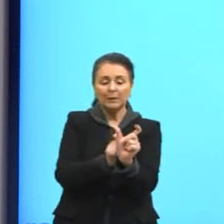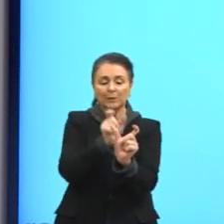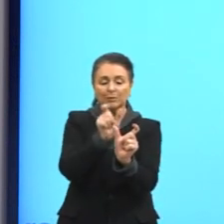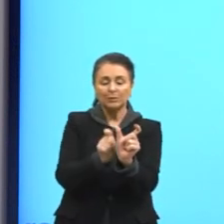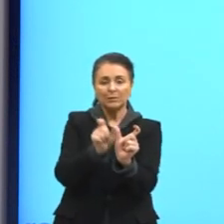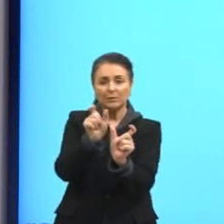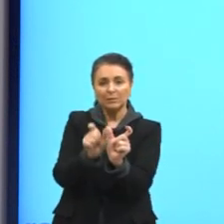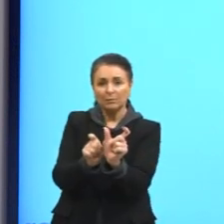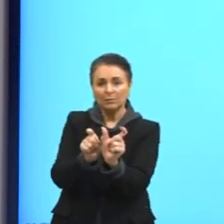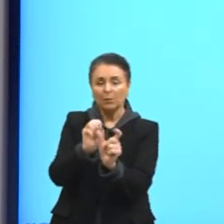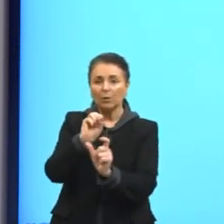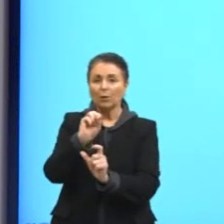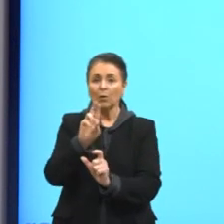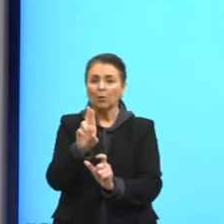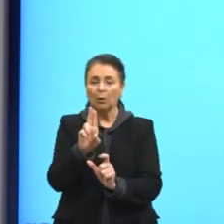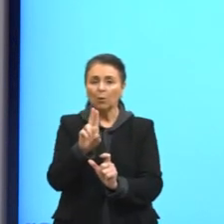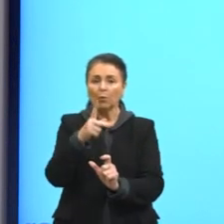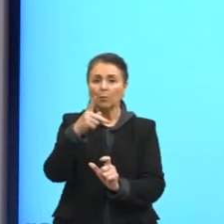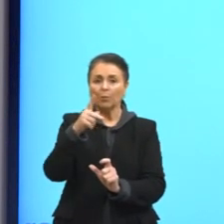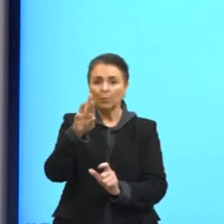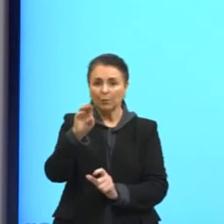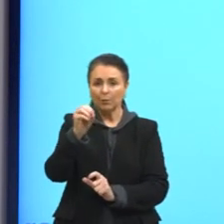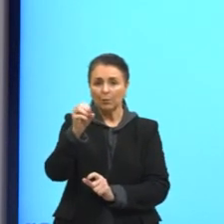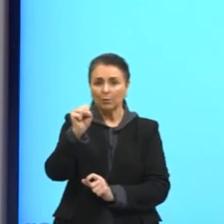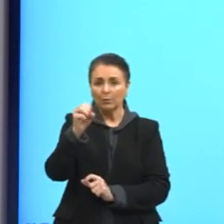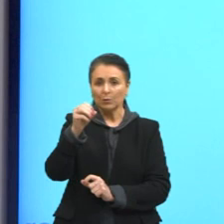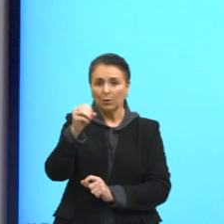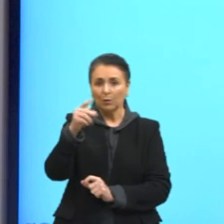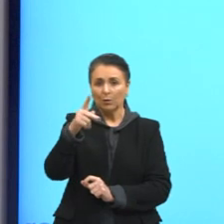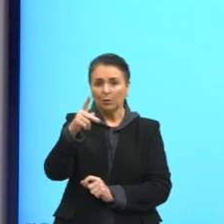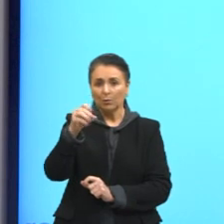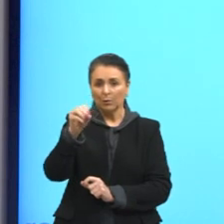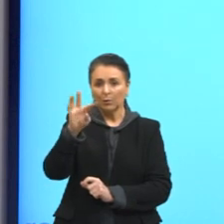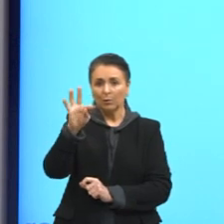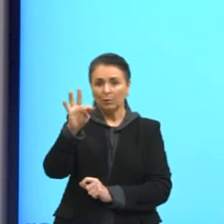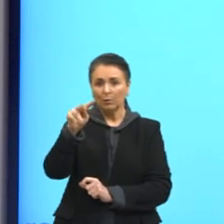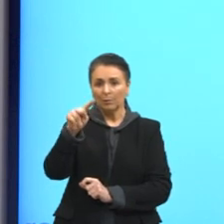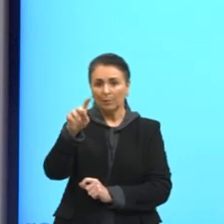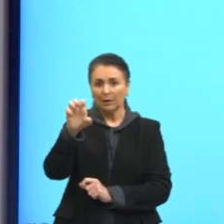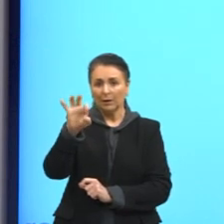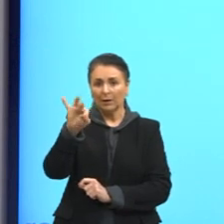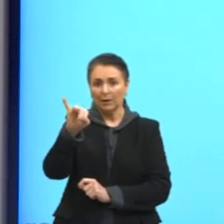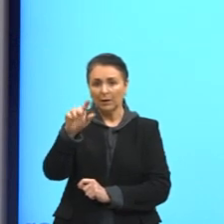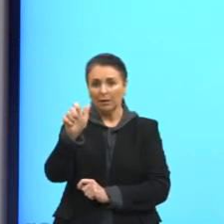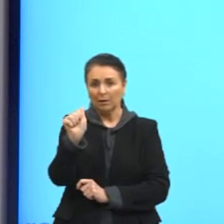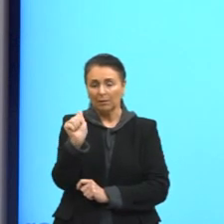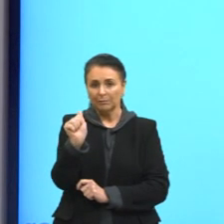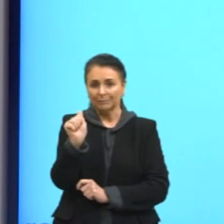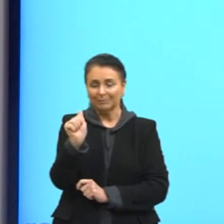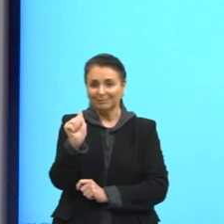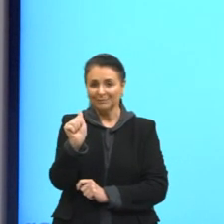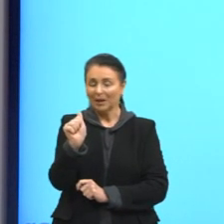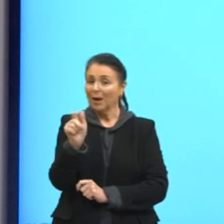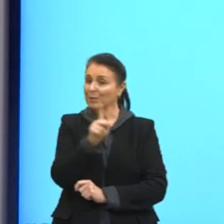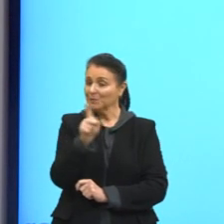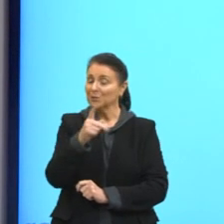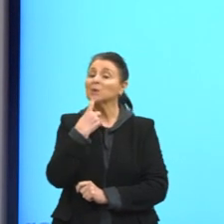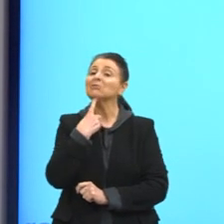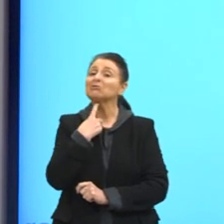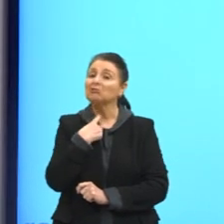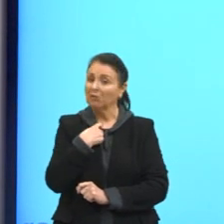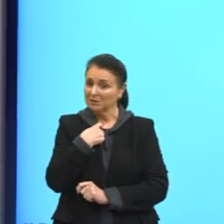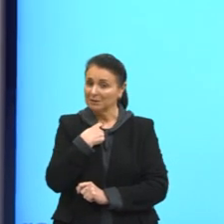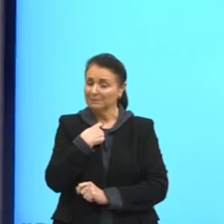Personificação ou prosopopeia. Eu adoro essa figura de linguagem. Eu acho ela talvez uma das